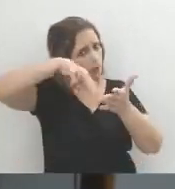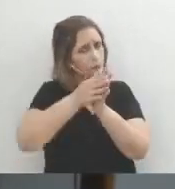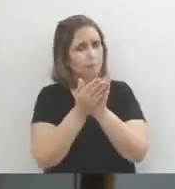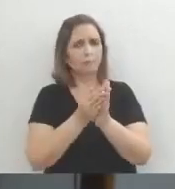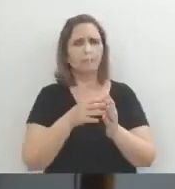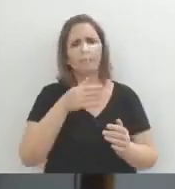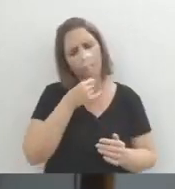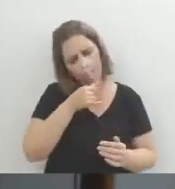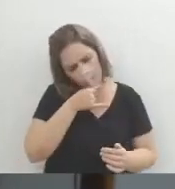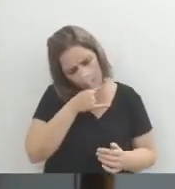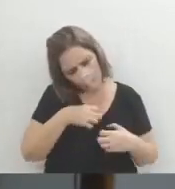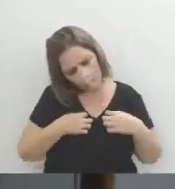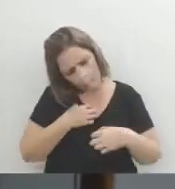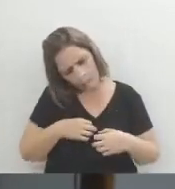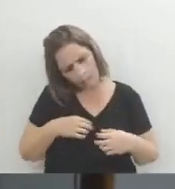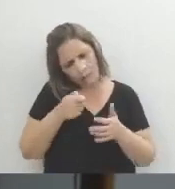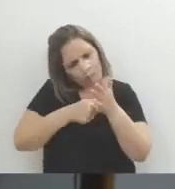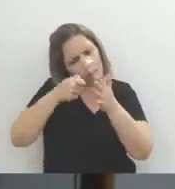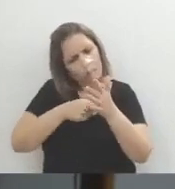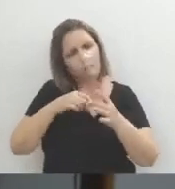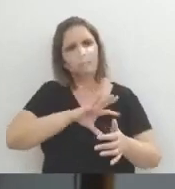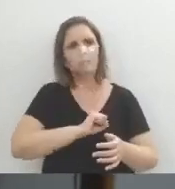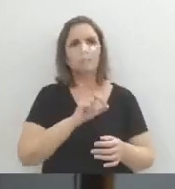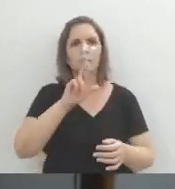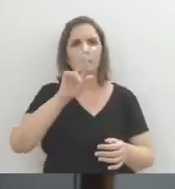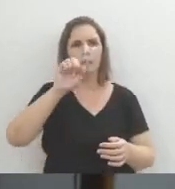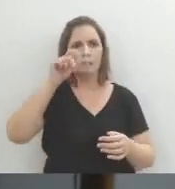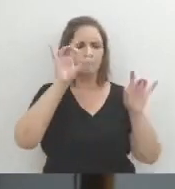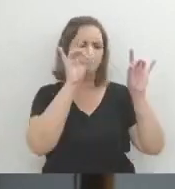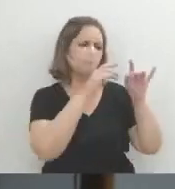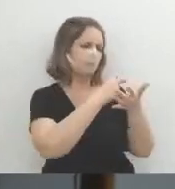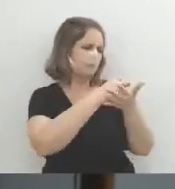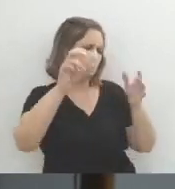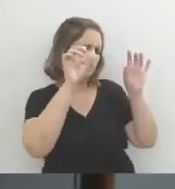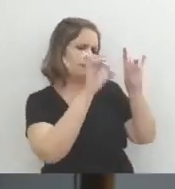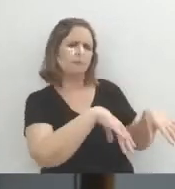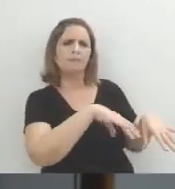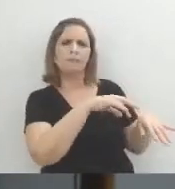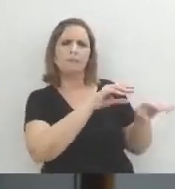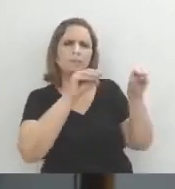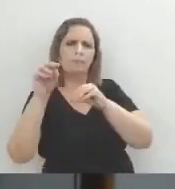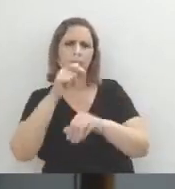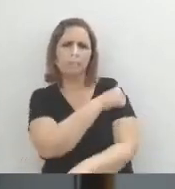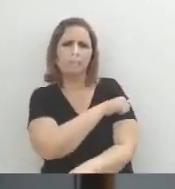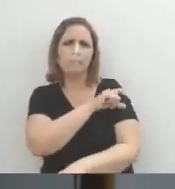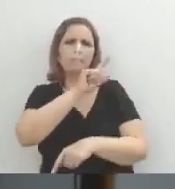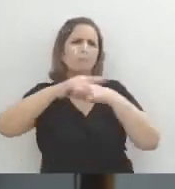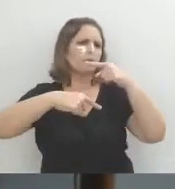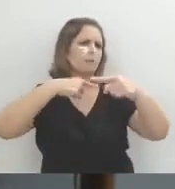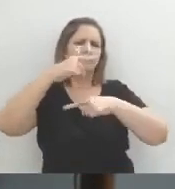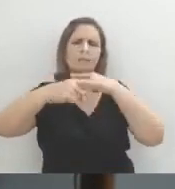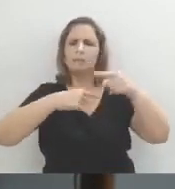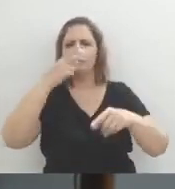Frustrado as suas tentativas amorosas, Rubião decide deixar o Rio de Janeiro. E depois disso, o enredo,